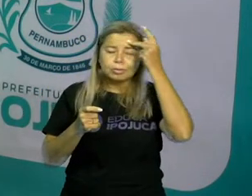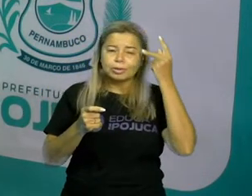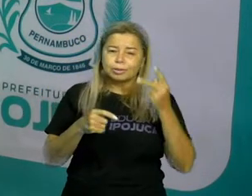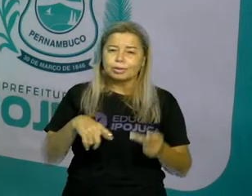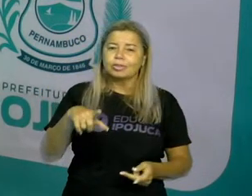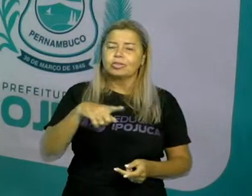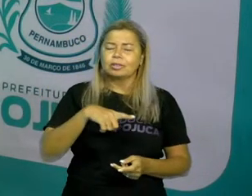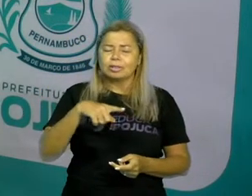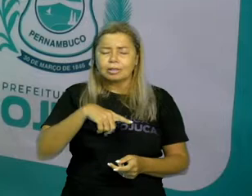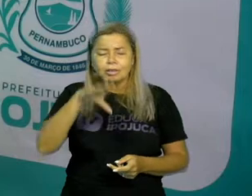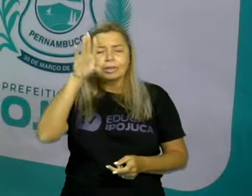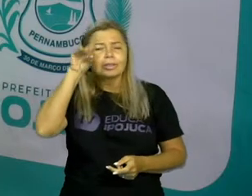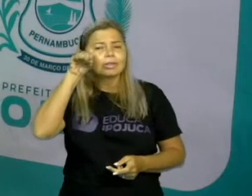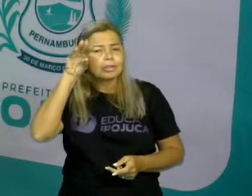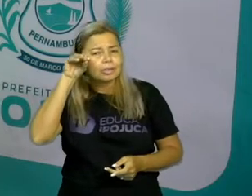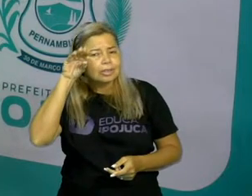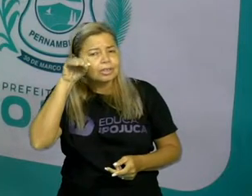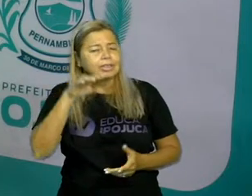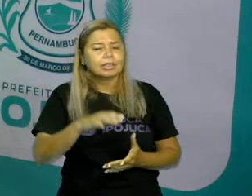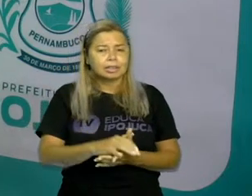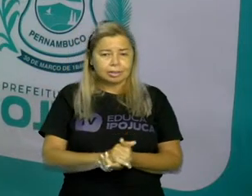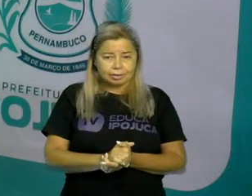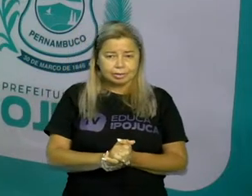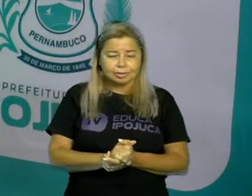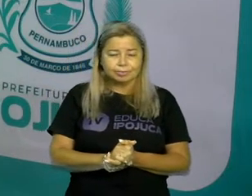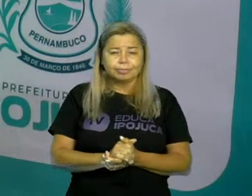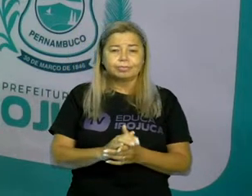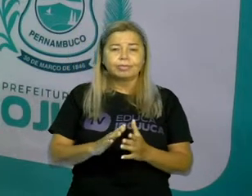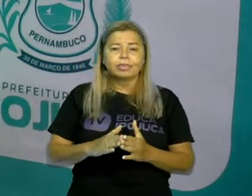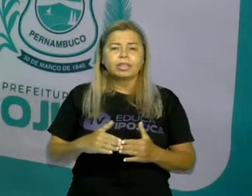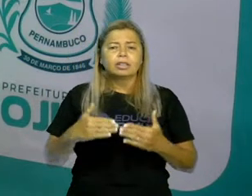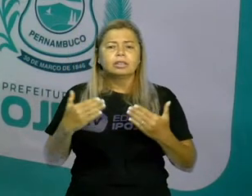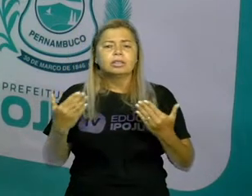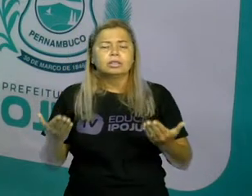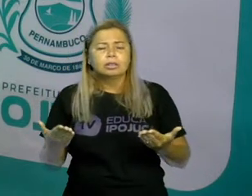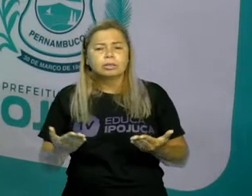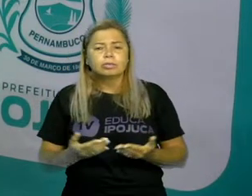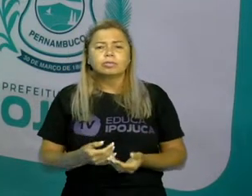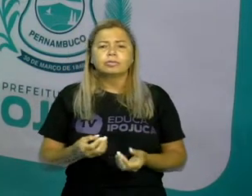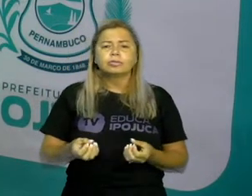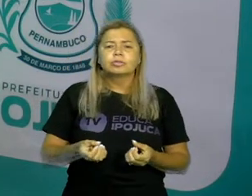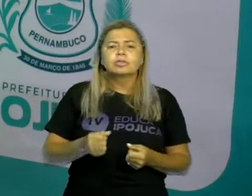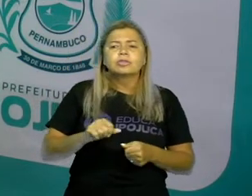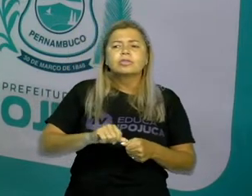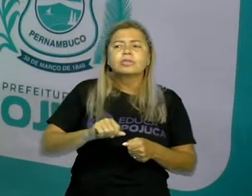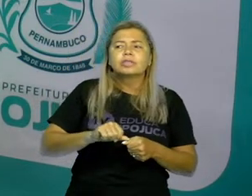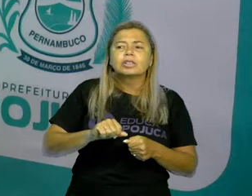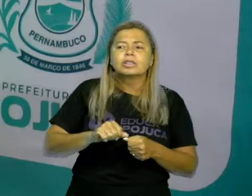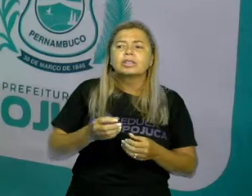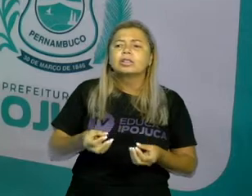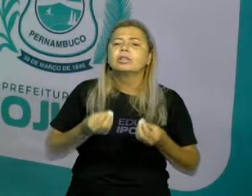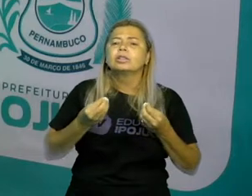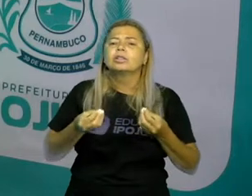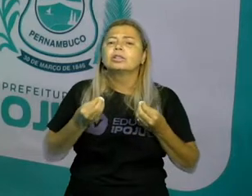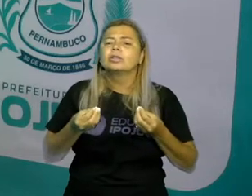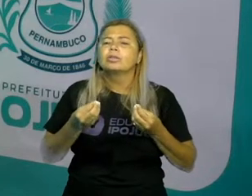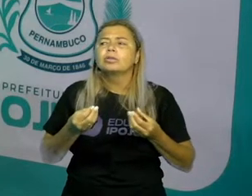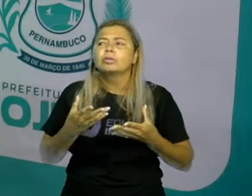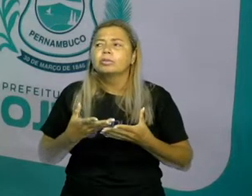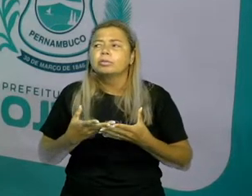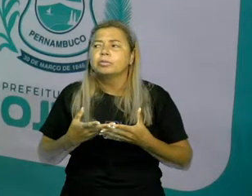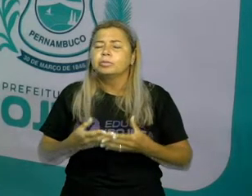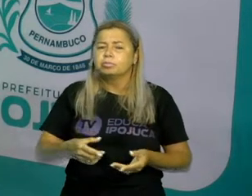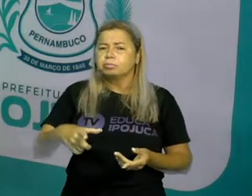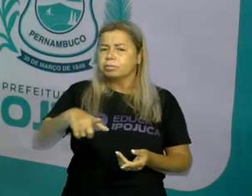quando a gente aguça essa curiosidade, a gente aguça o nosso sentimento por obter informações.